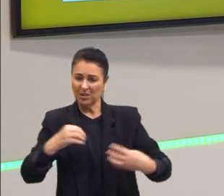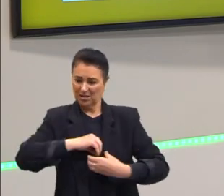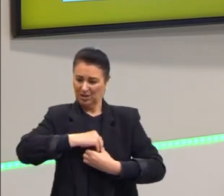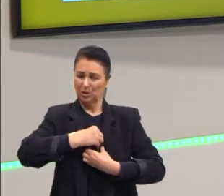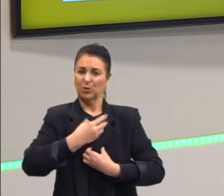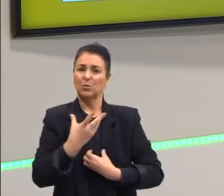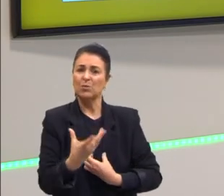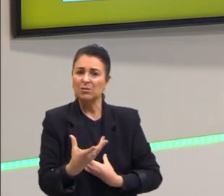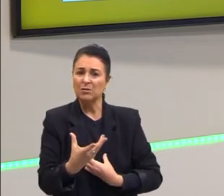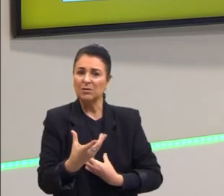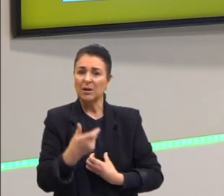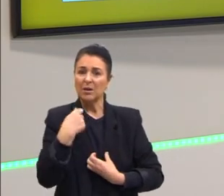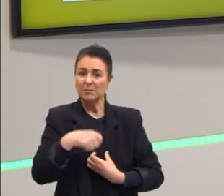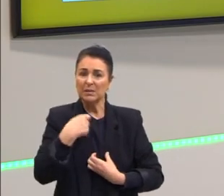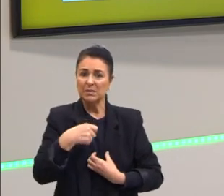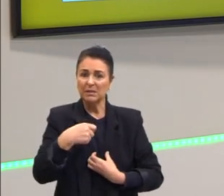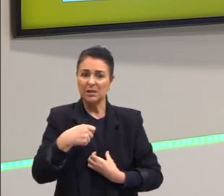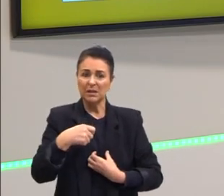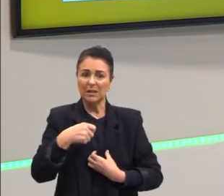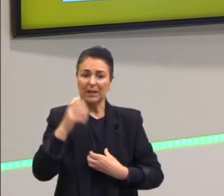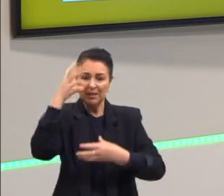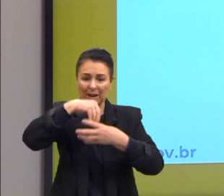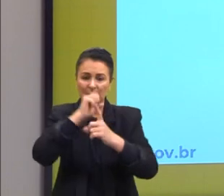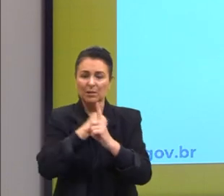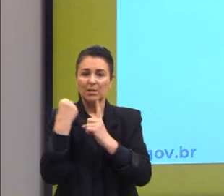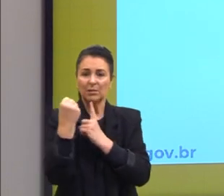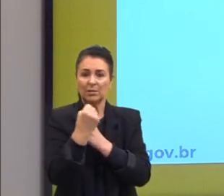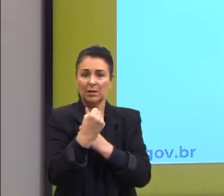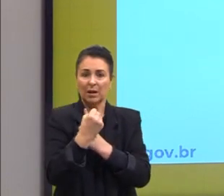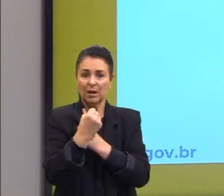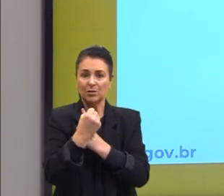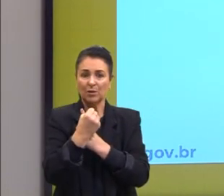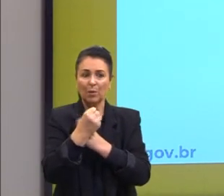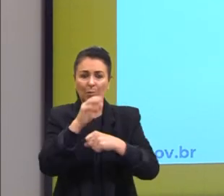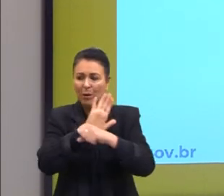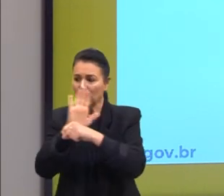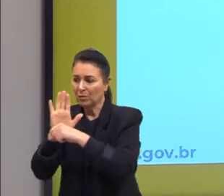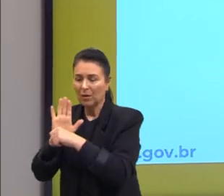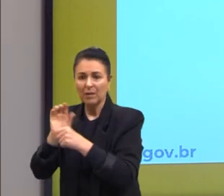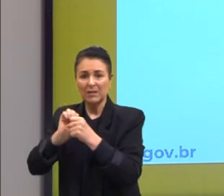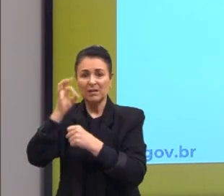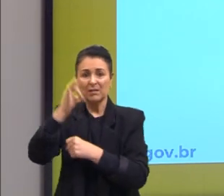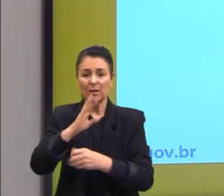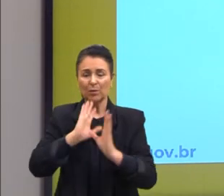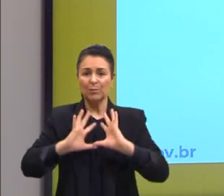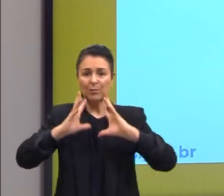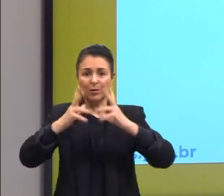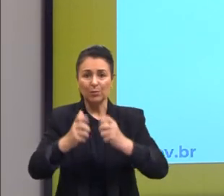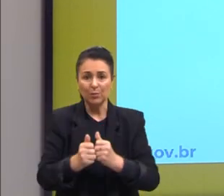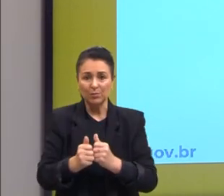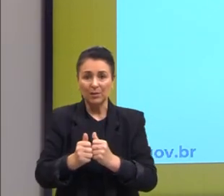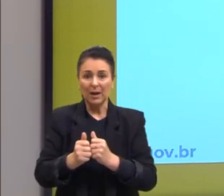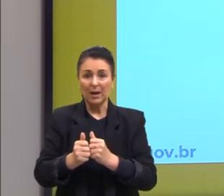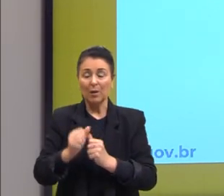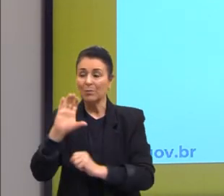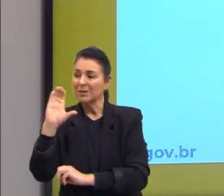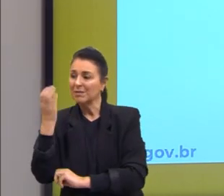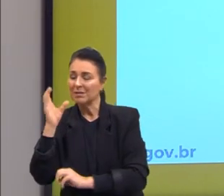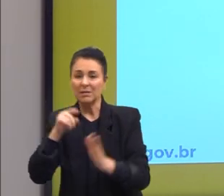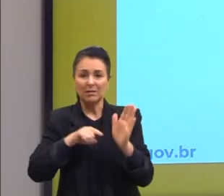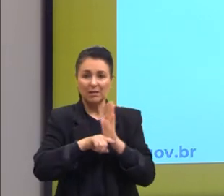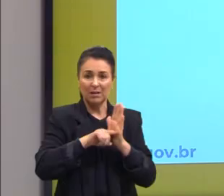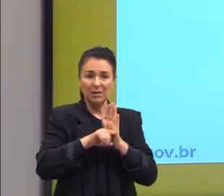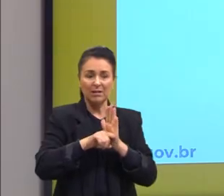necessárias, como a ciência. O Kant se baseia muito na ciência, porque a ciência está buscando